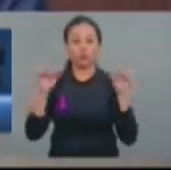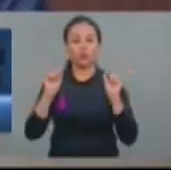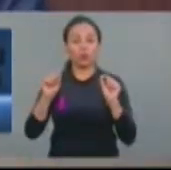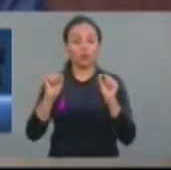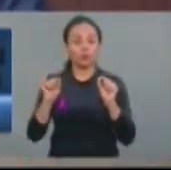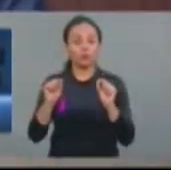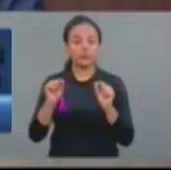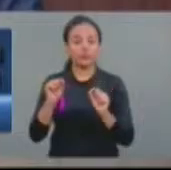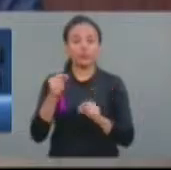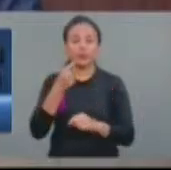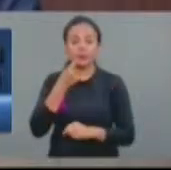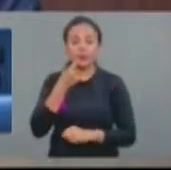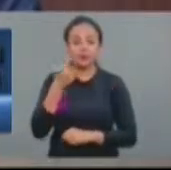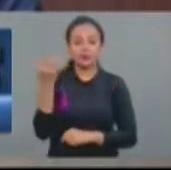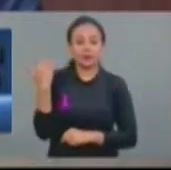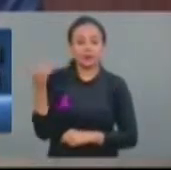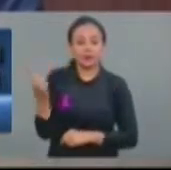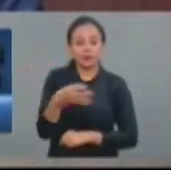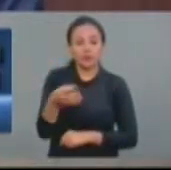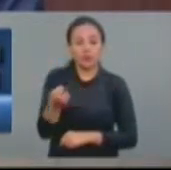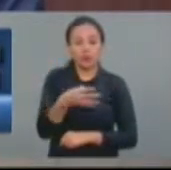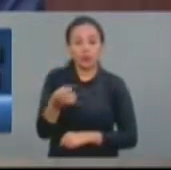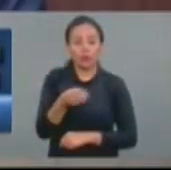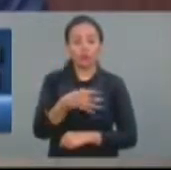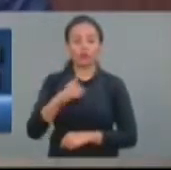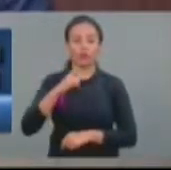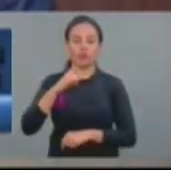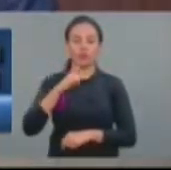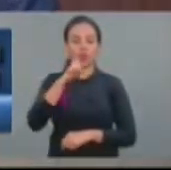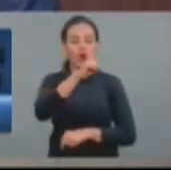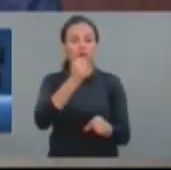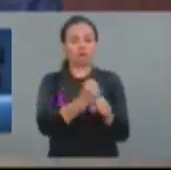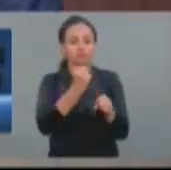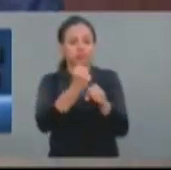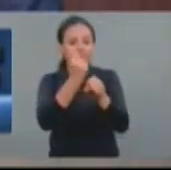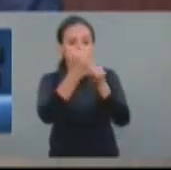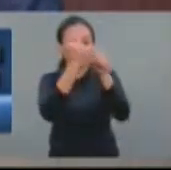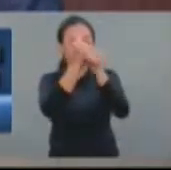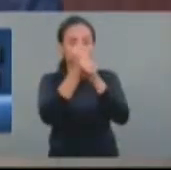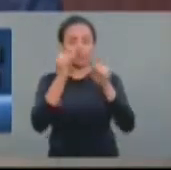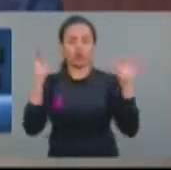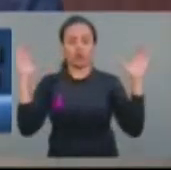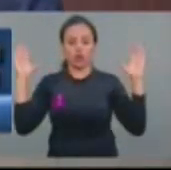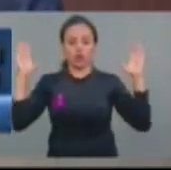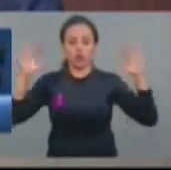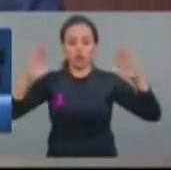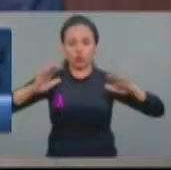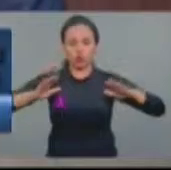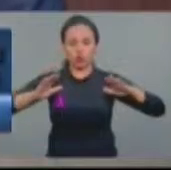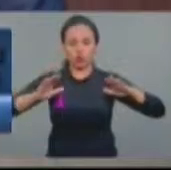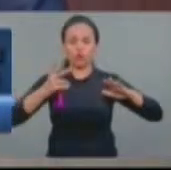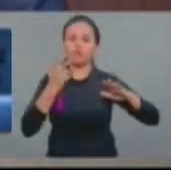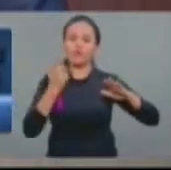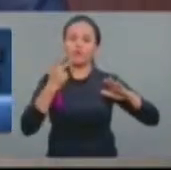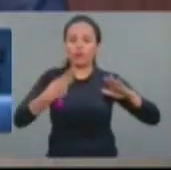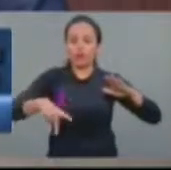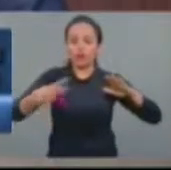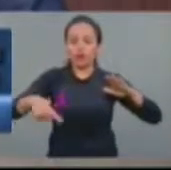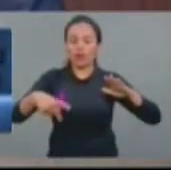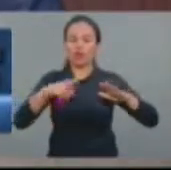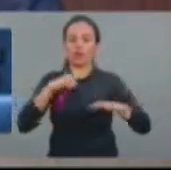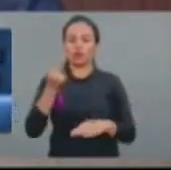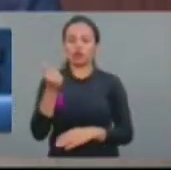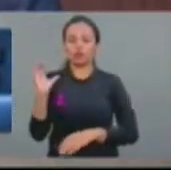recente inclusão da concessão do Aeroporto Internacional Pinto Martins, nesse sistema de concessões, que vai fazer com que a sua